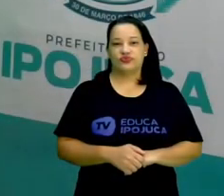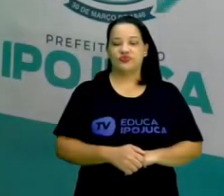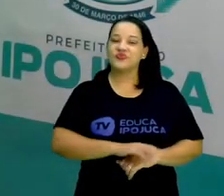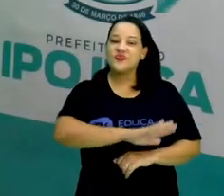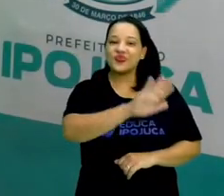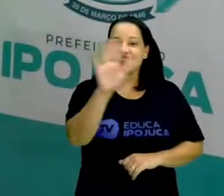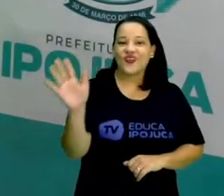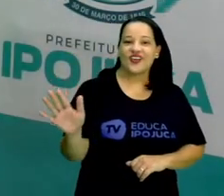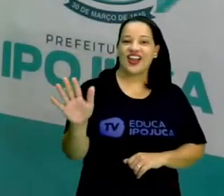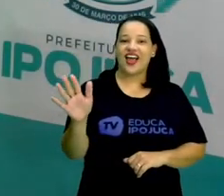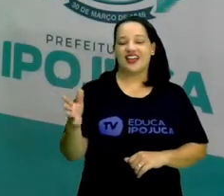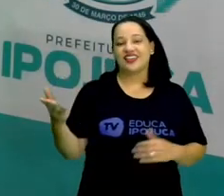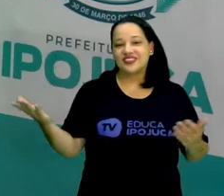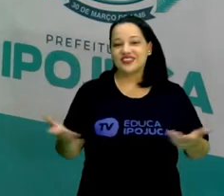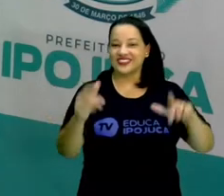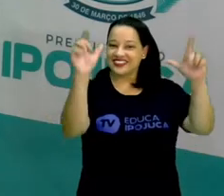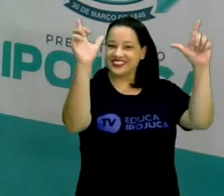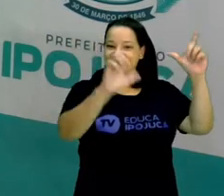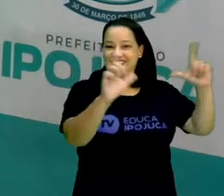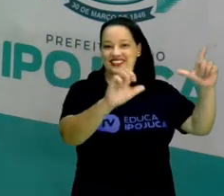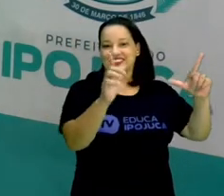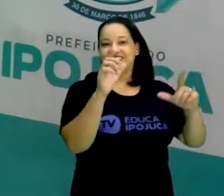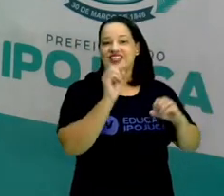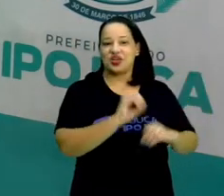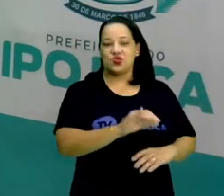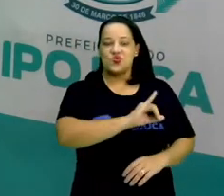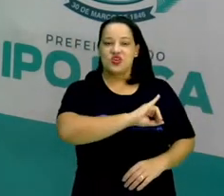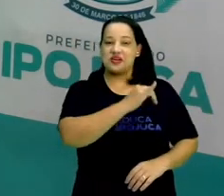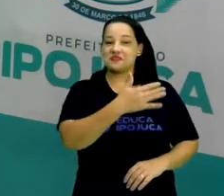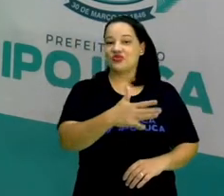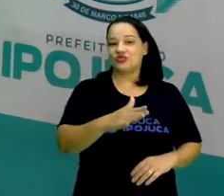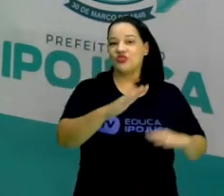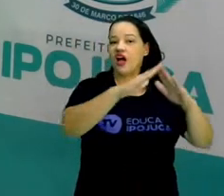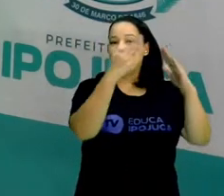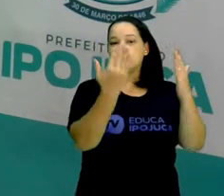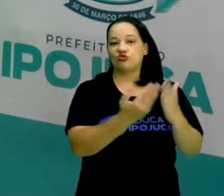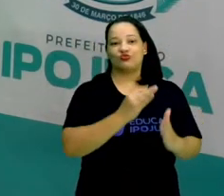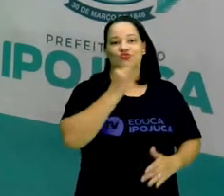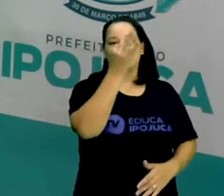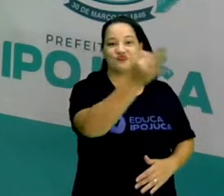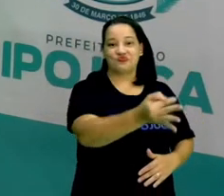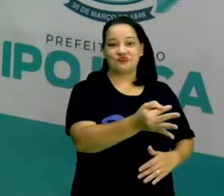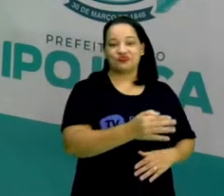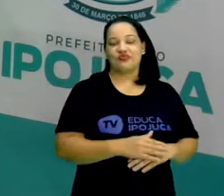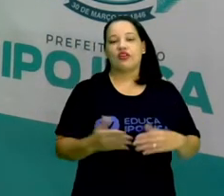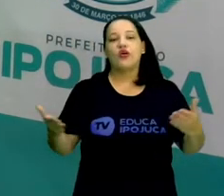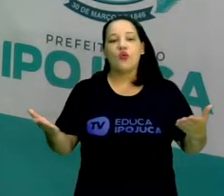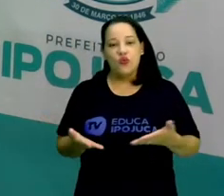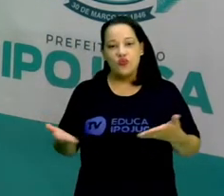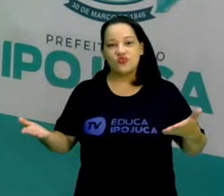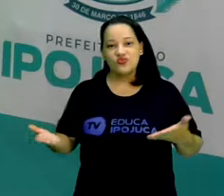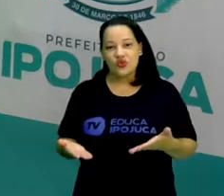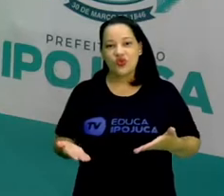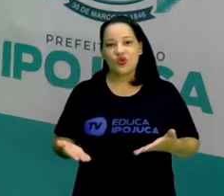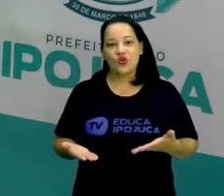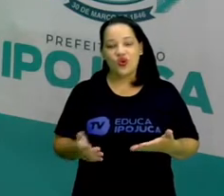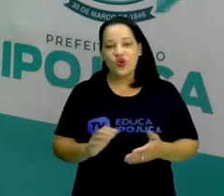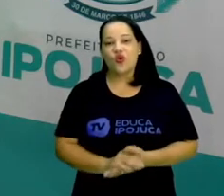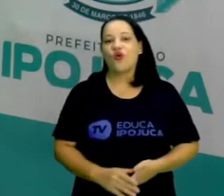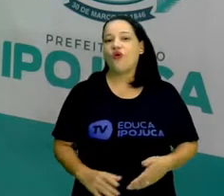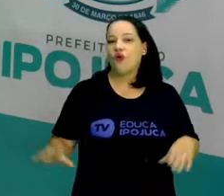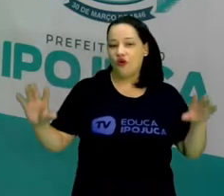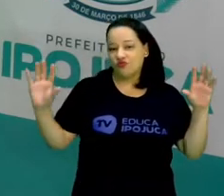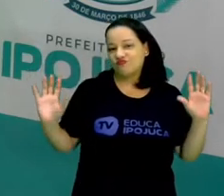Olá, está no ATV Educa e Porjuca, a escola do futuro. E hoje, em clima de